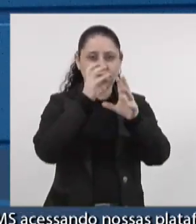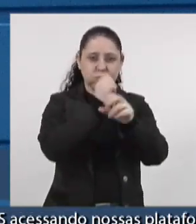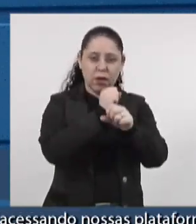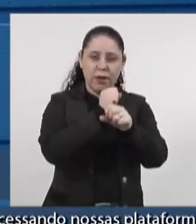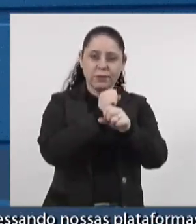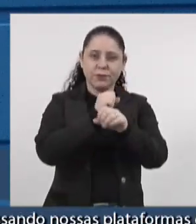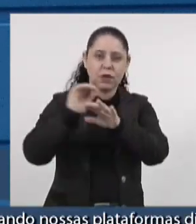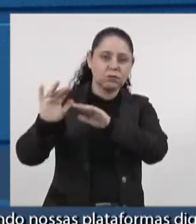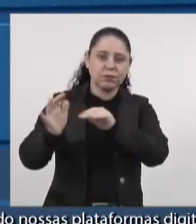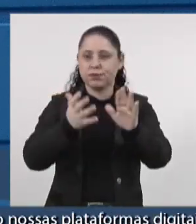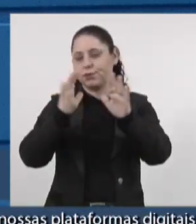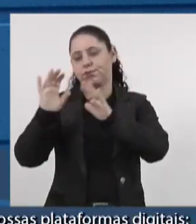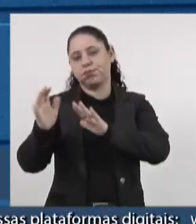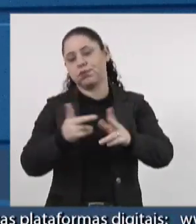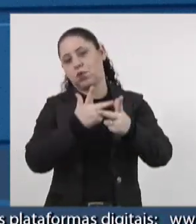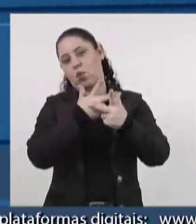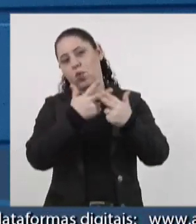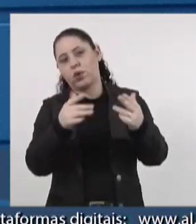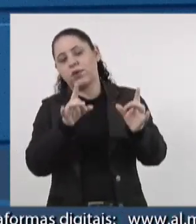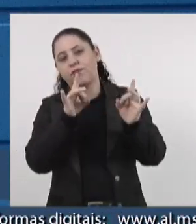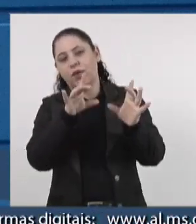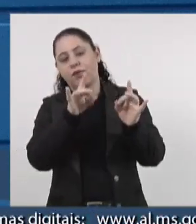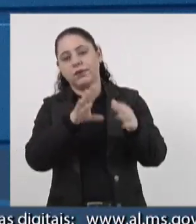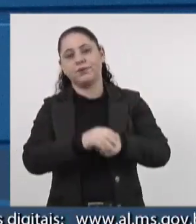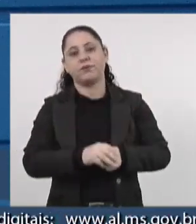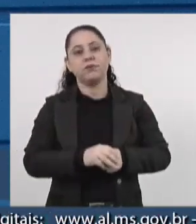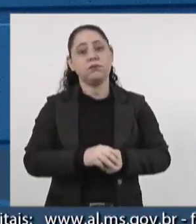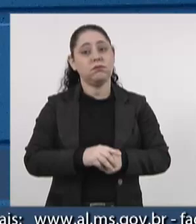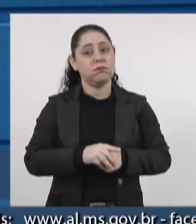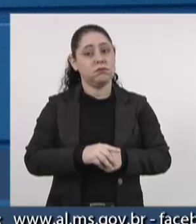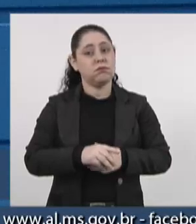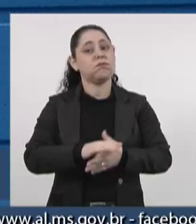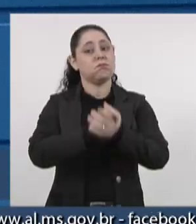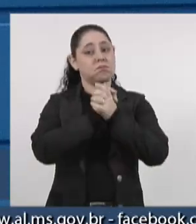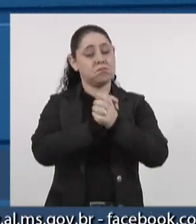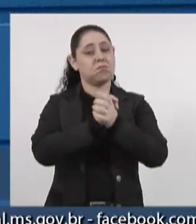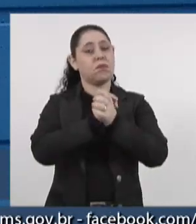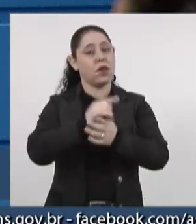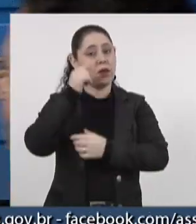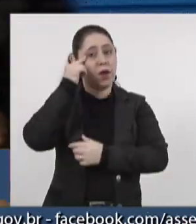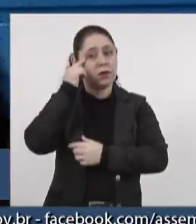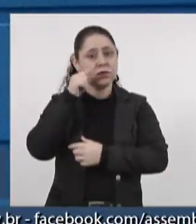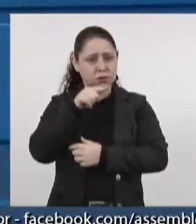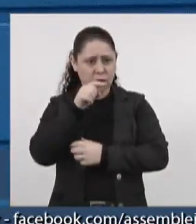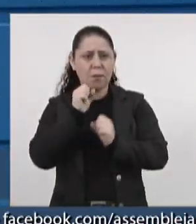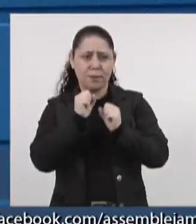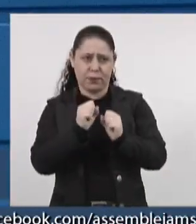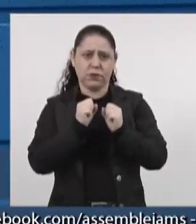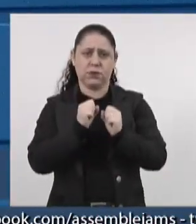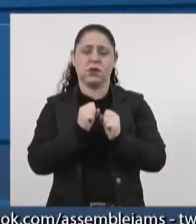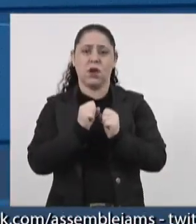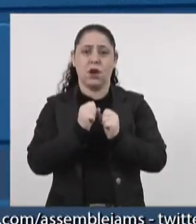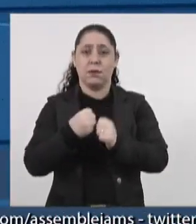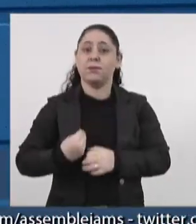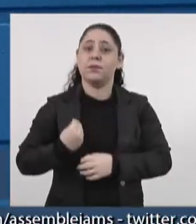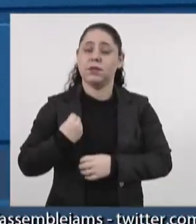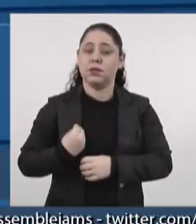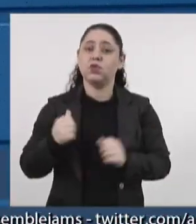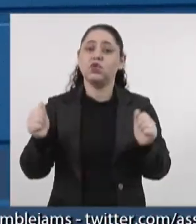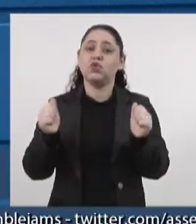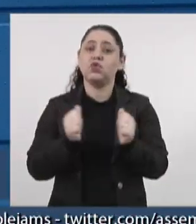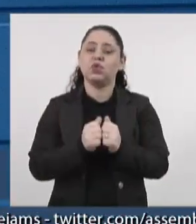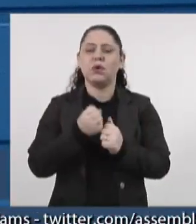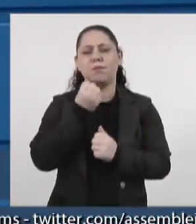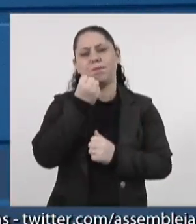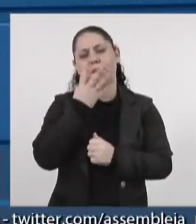carga. Quero comentar o nosso amigo deputado Rashioka. Dizer, Rashioka, se o senhor puder estar presente conosco,